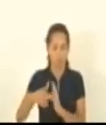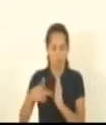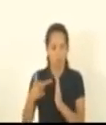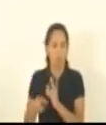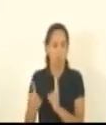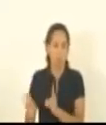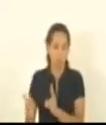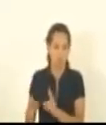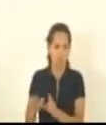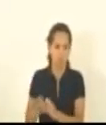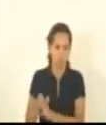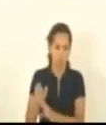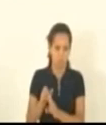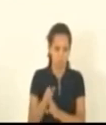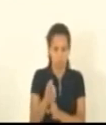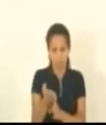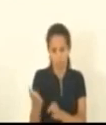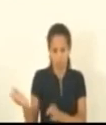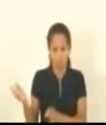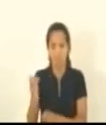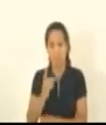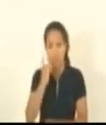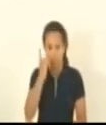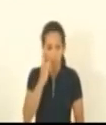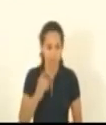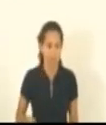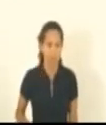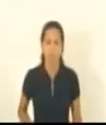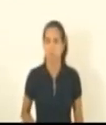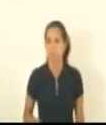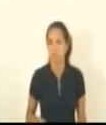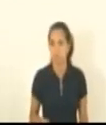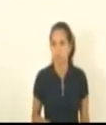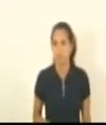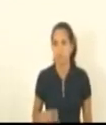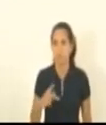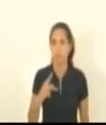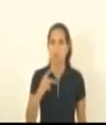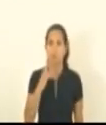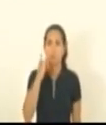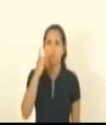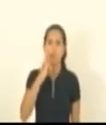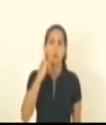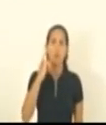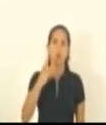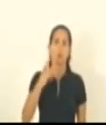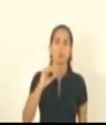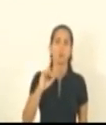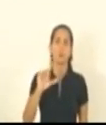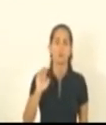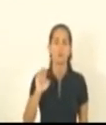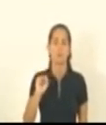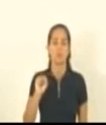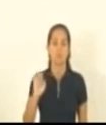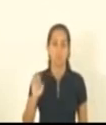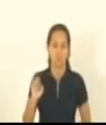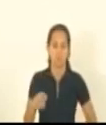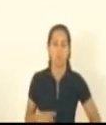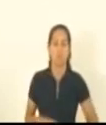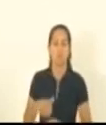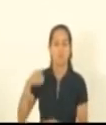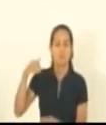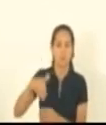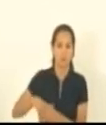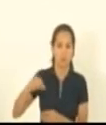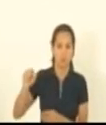aí aos pares. Deputado Paulese, encaminha voto sim. Deputado líder do governo, encaminha voto sim. Então, nesse momento,